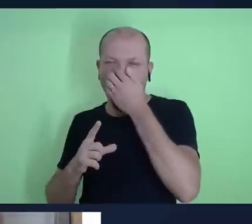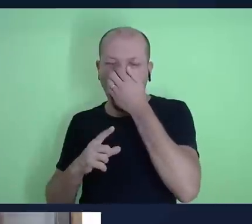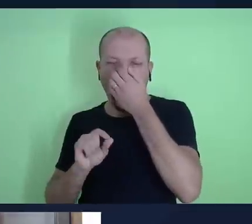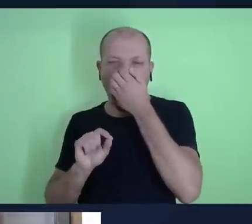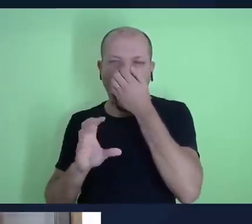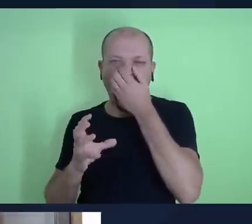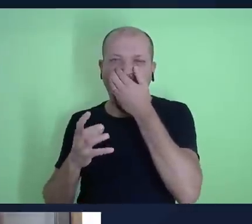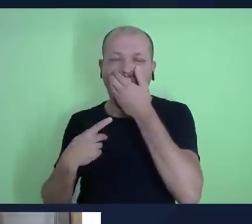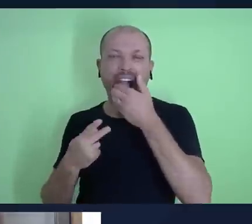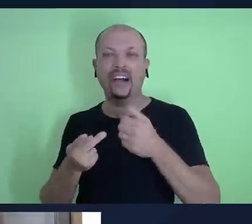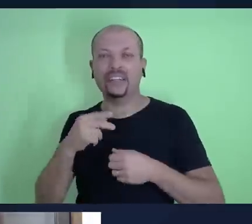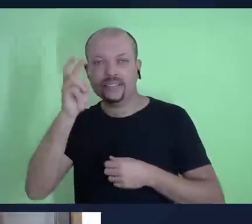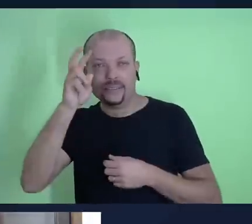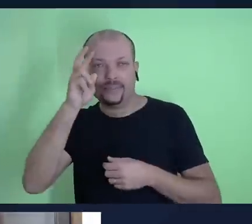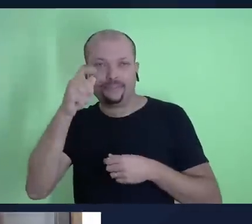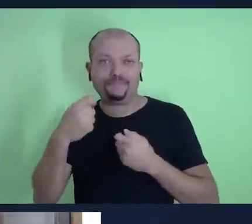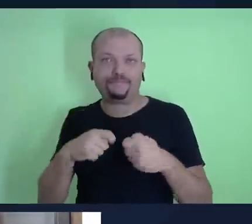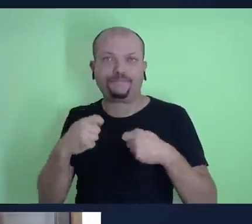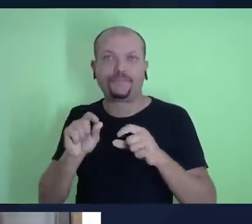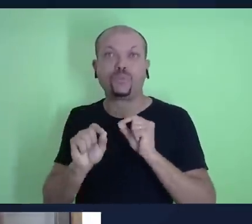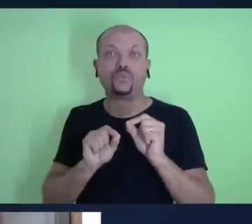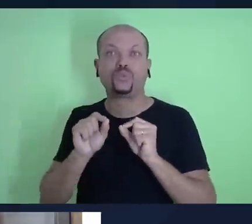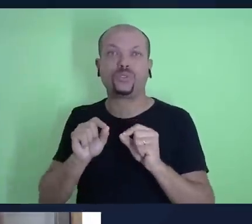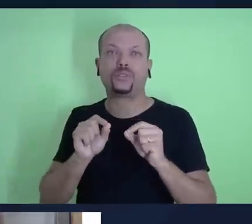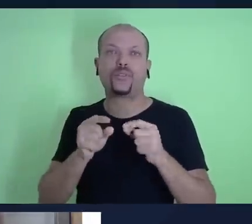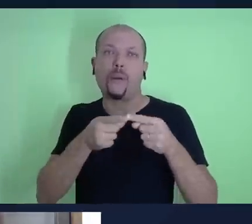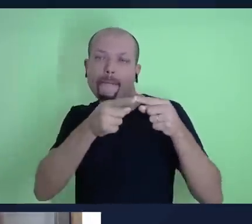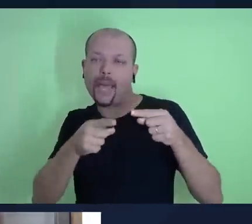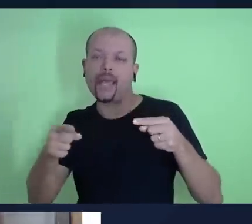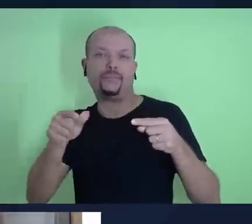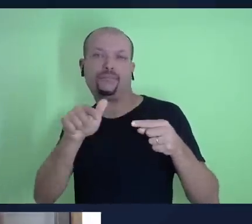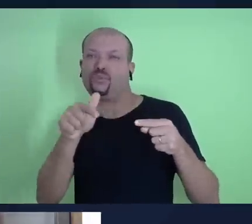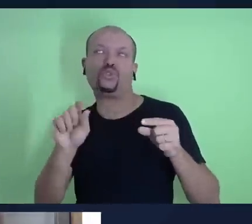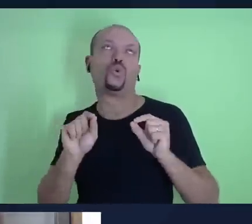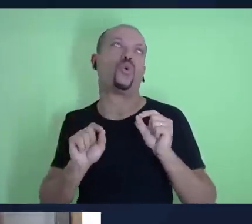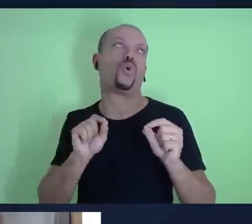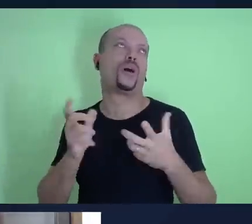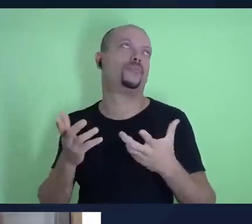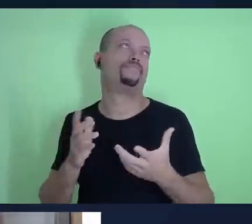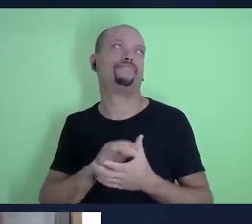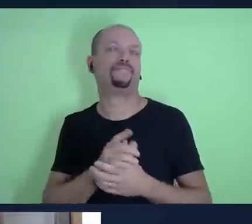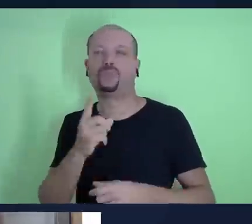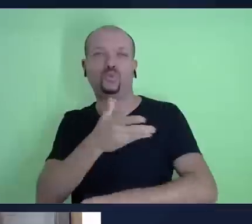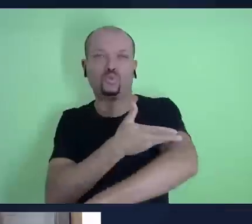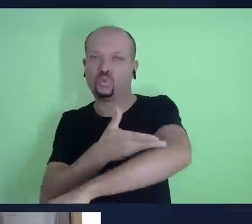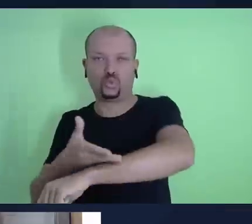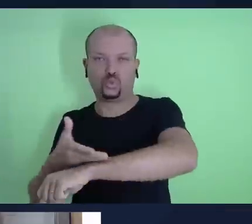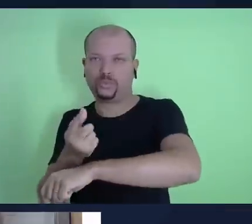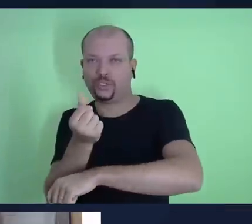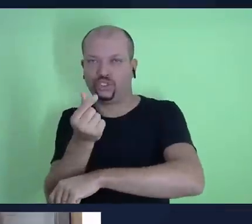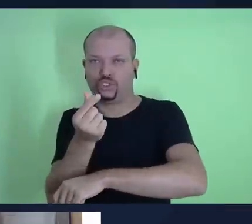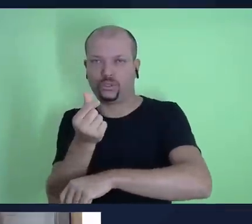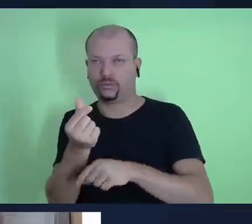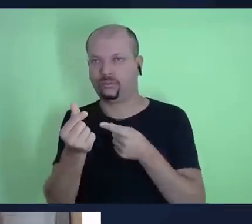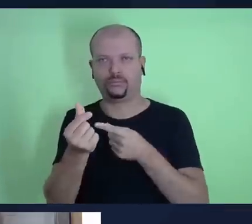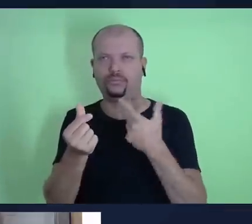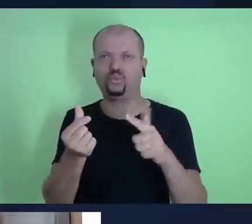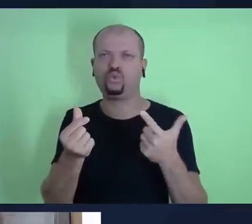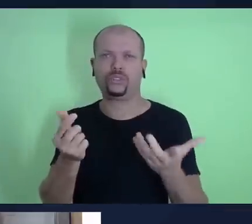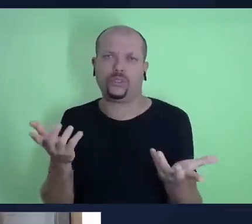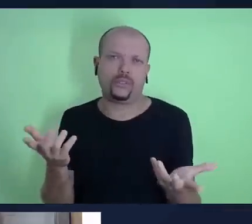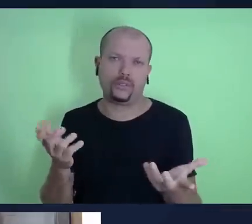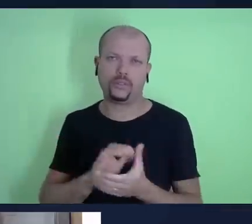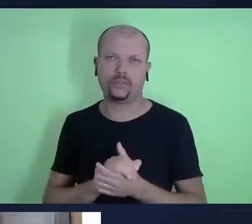gente tem que lembrar que, naquela época, a gente não tinha muito comum, não era muito comum o dinheiro para as pessoas normais, para as pessoas